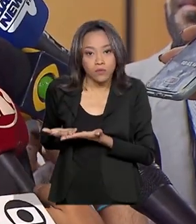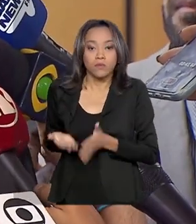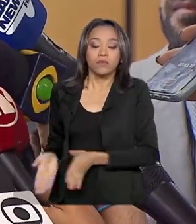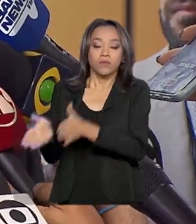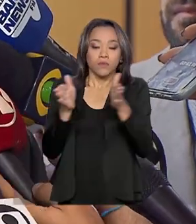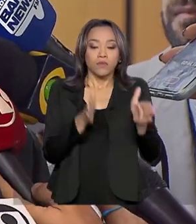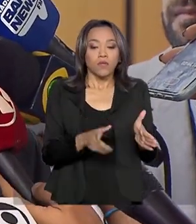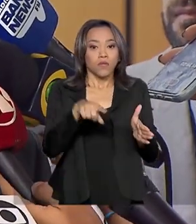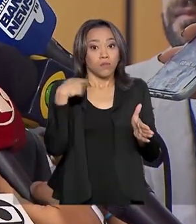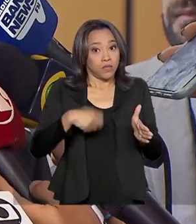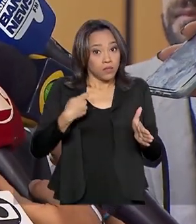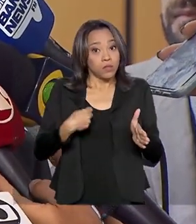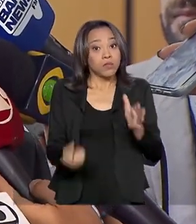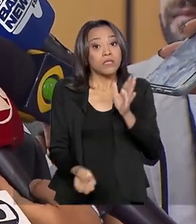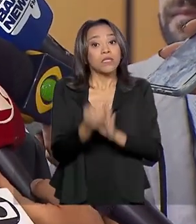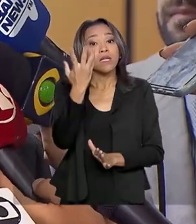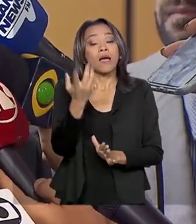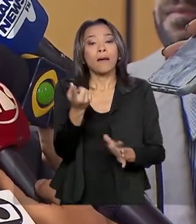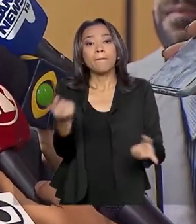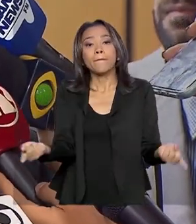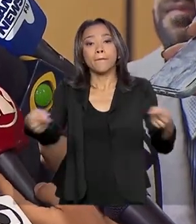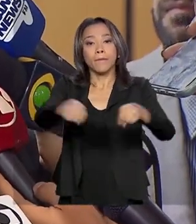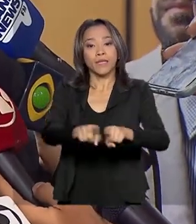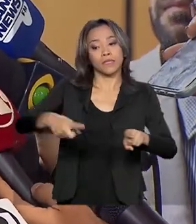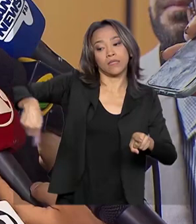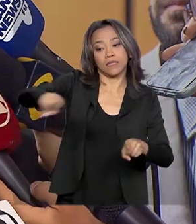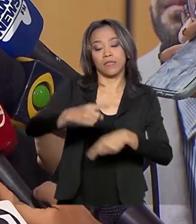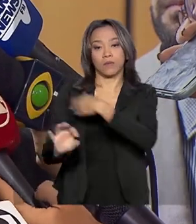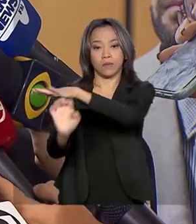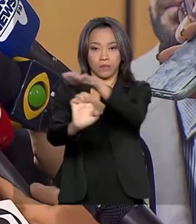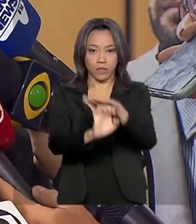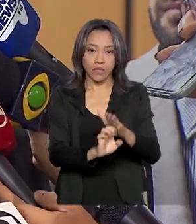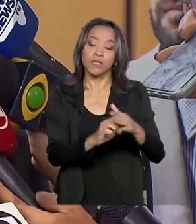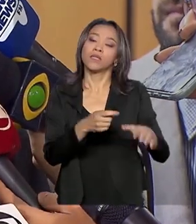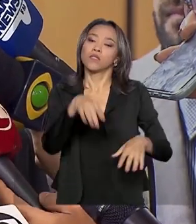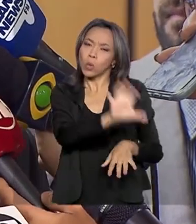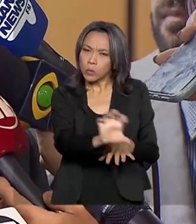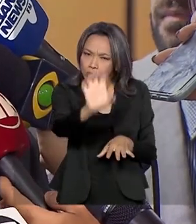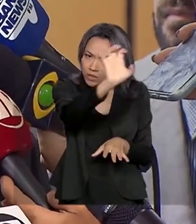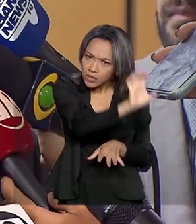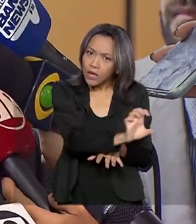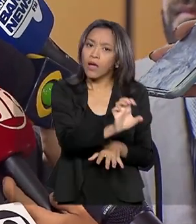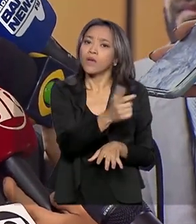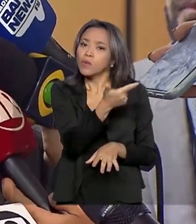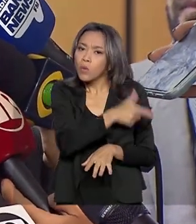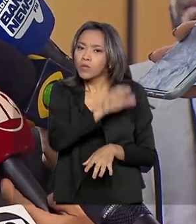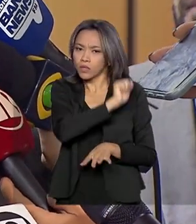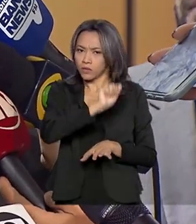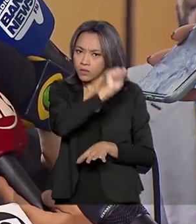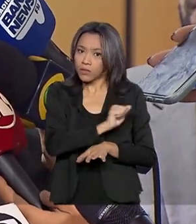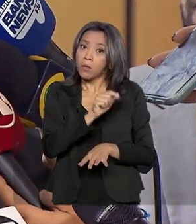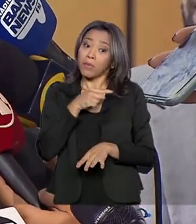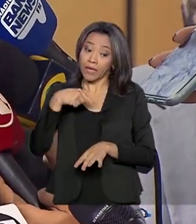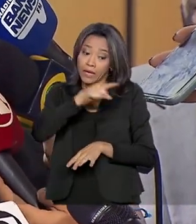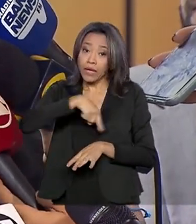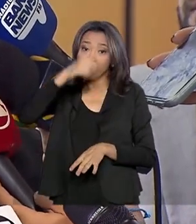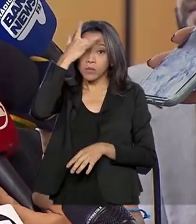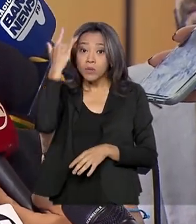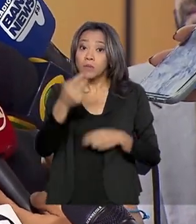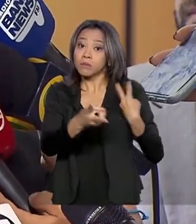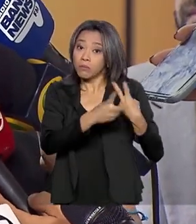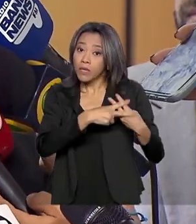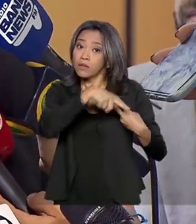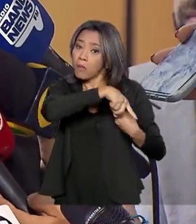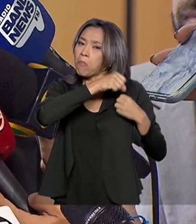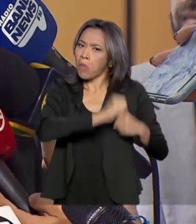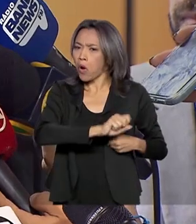criar parcerias com a iniciativa privada, junto com os estados, com as entidades da sociedade civil, para que o preso realmente possa